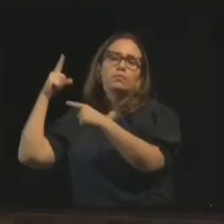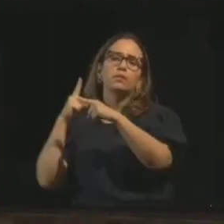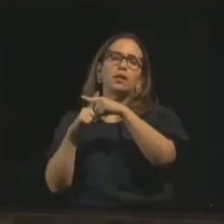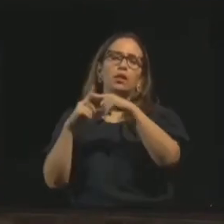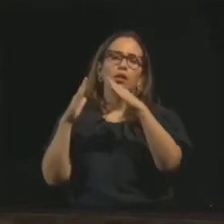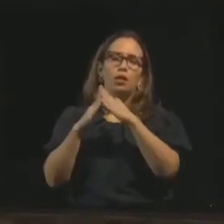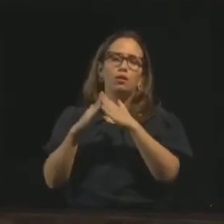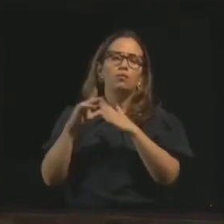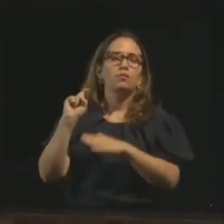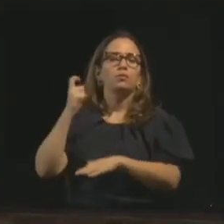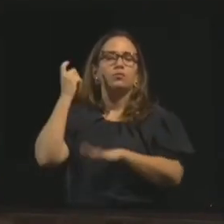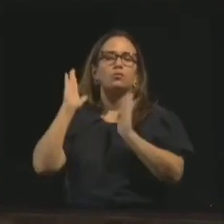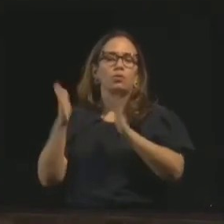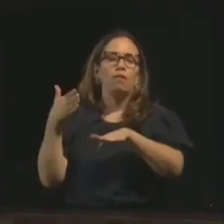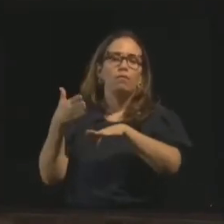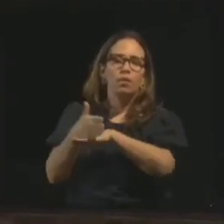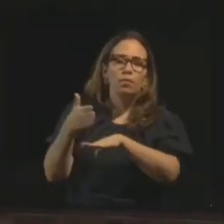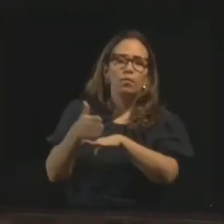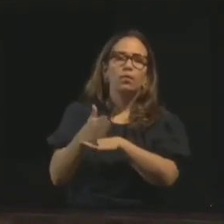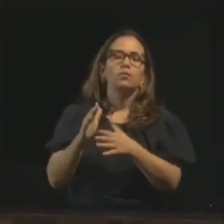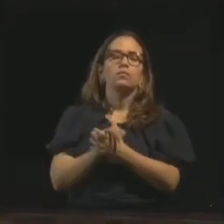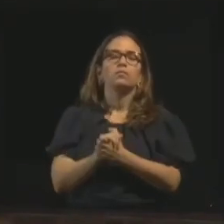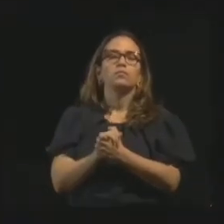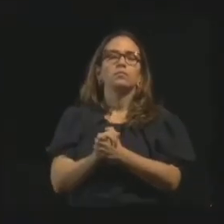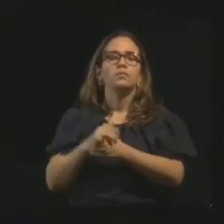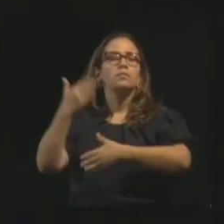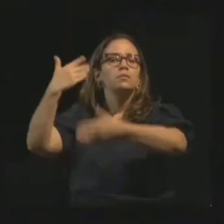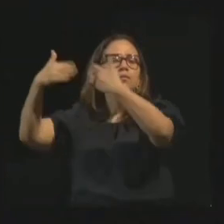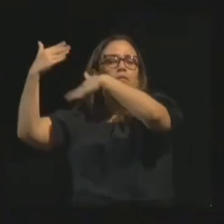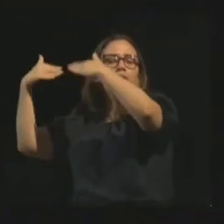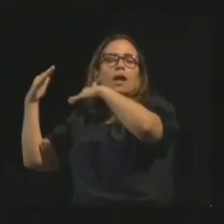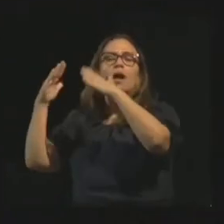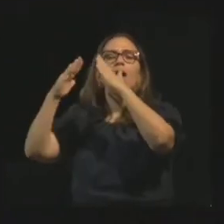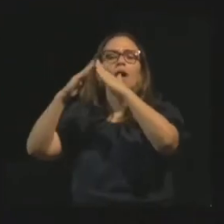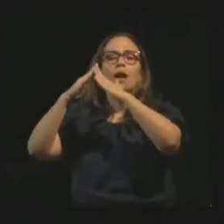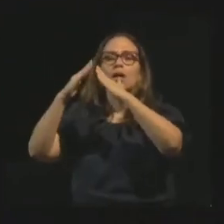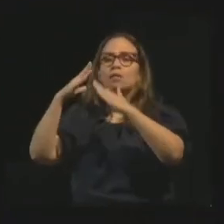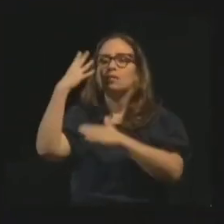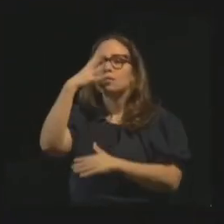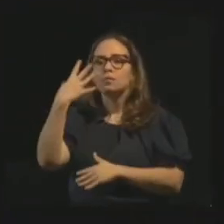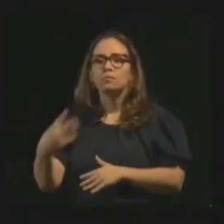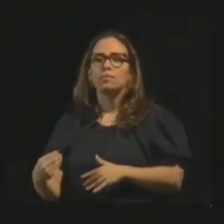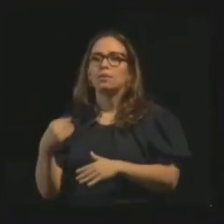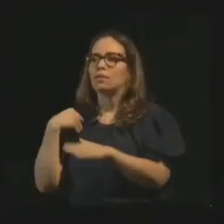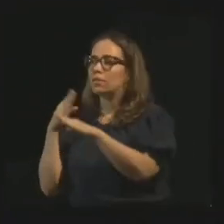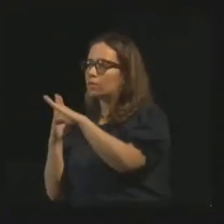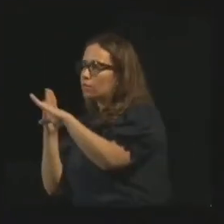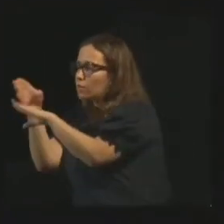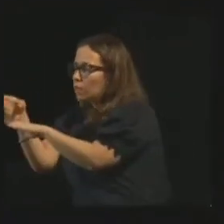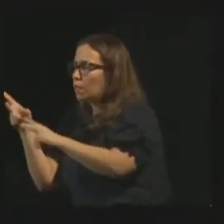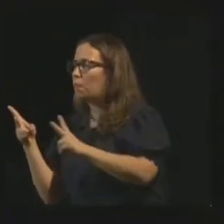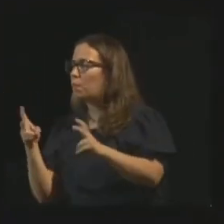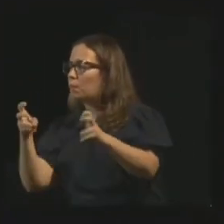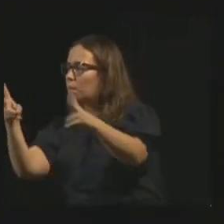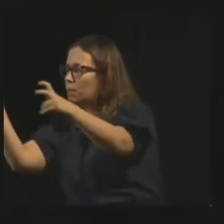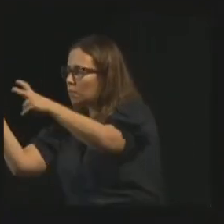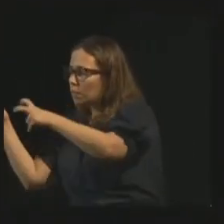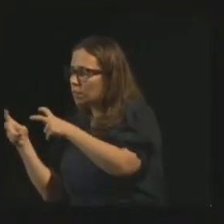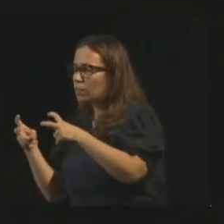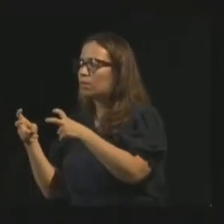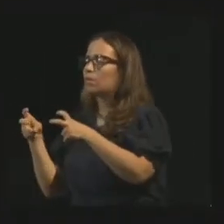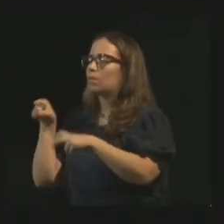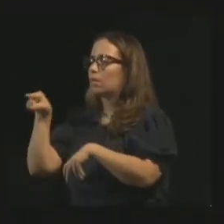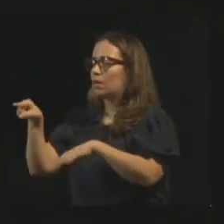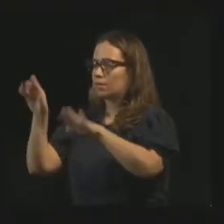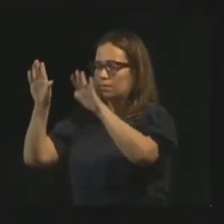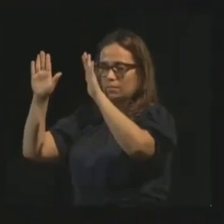frequentamos, os condicionamentos herdados de outras casas espíritas. Às vezes, a gente vai participar de uma casa espírita que, na hora do